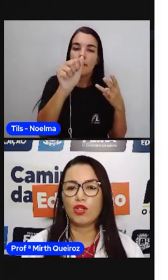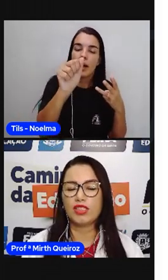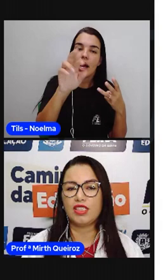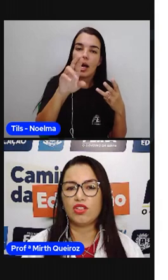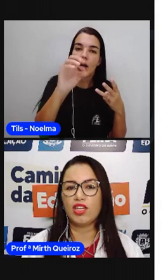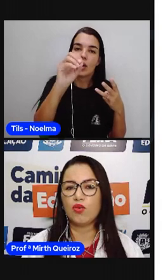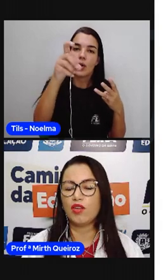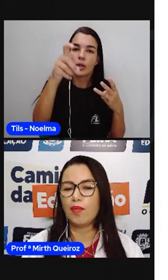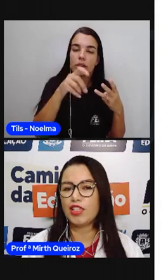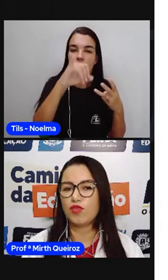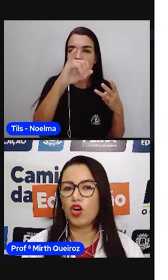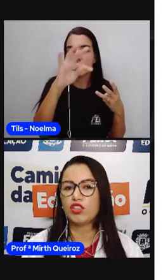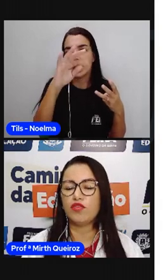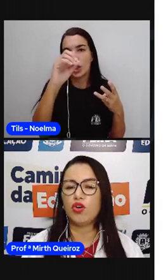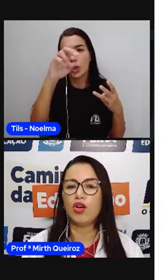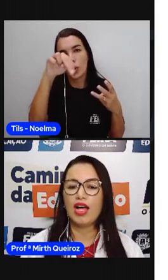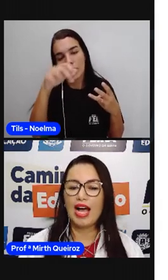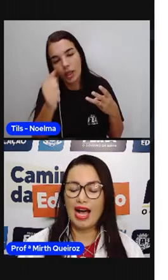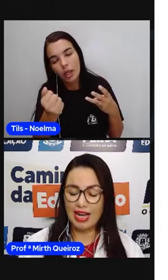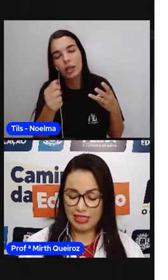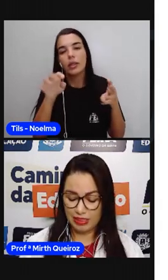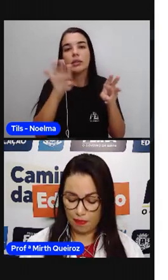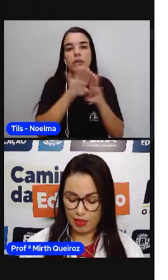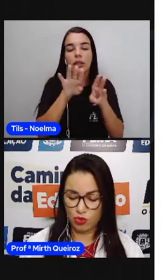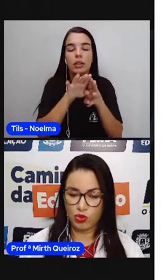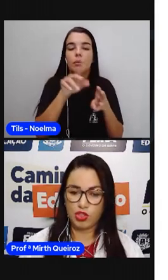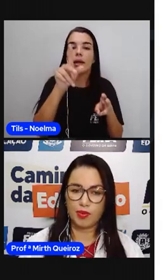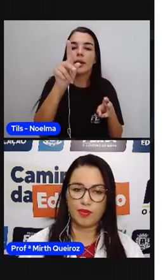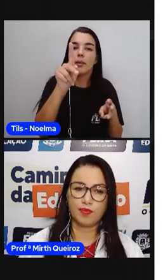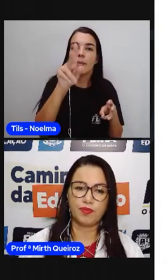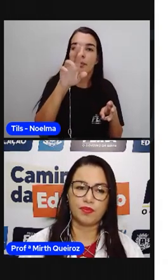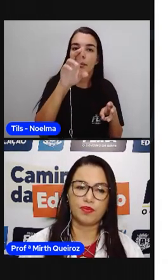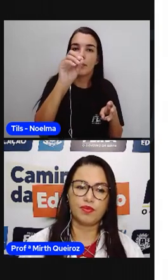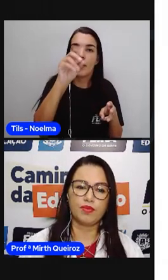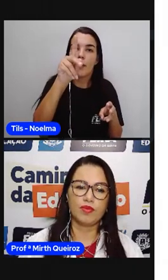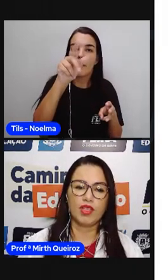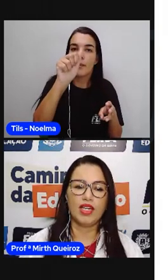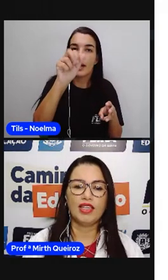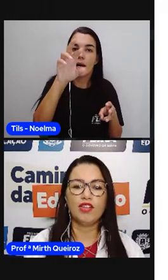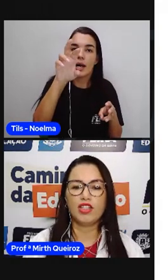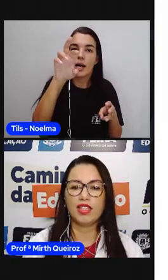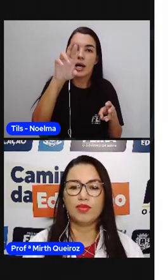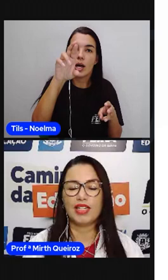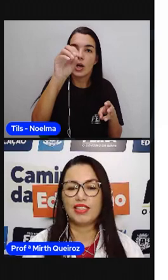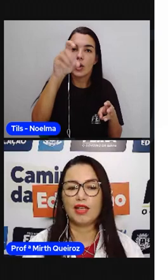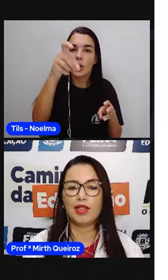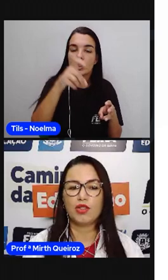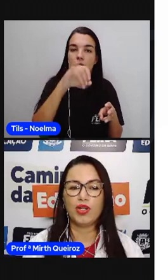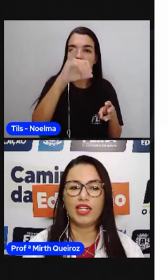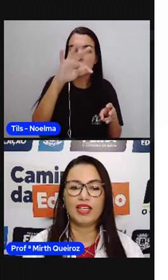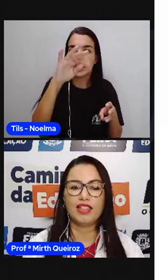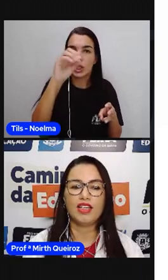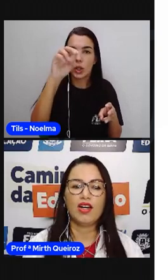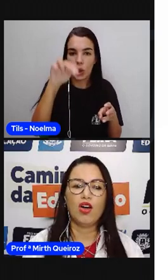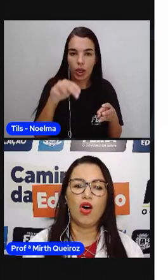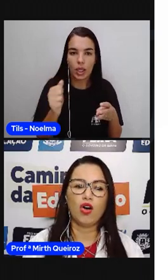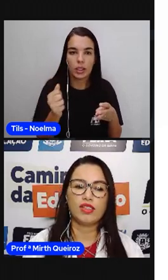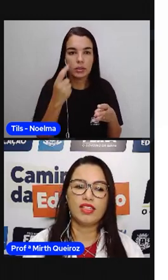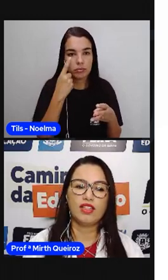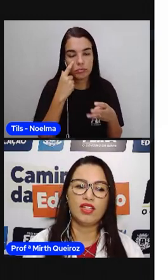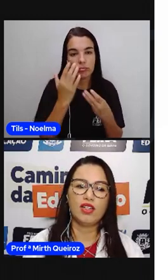para a paroxítona, quando a mais forte for a anterpenúltima. Então, nós temos a sílaba tônica.